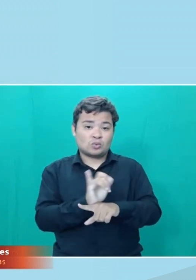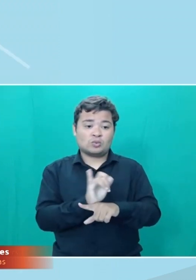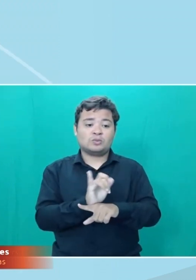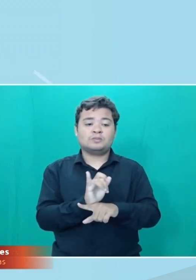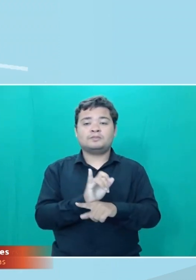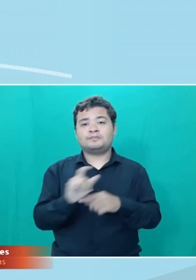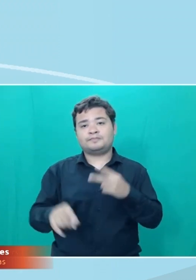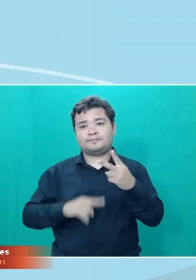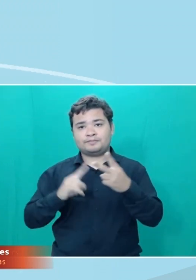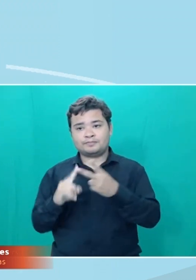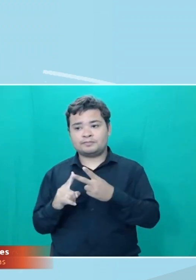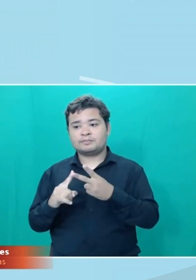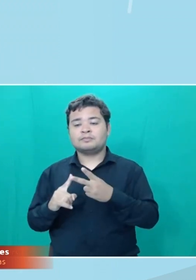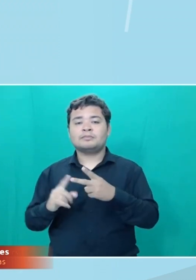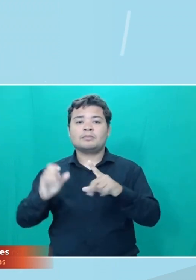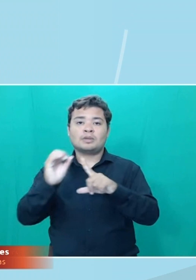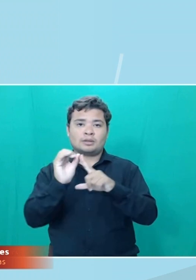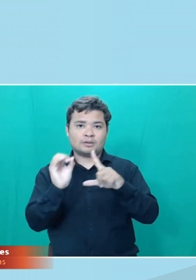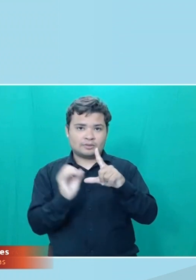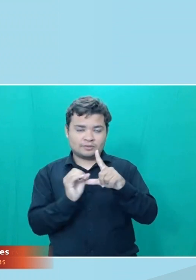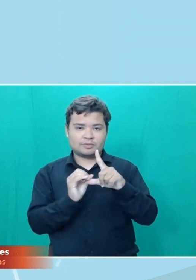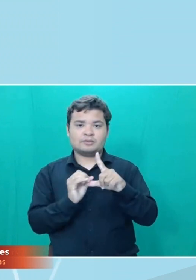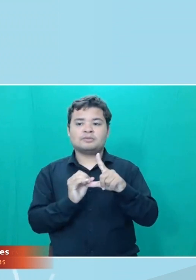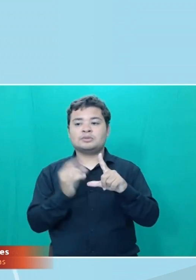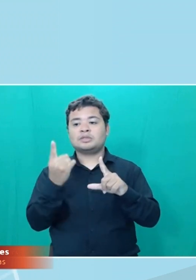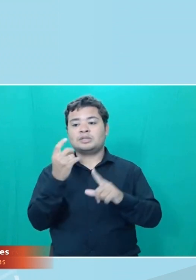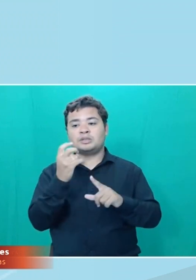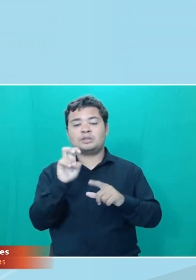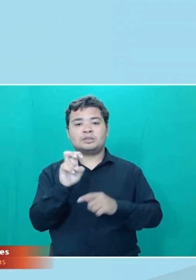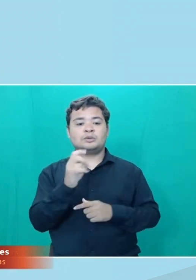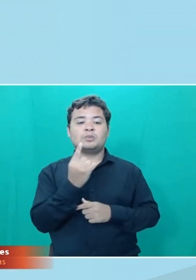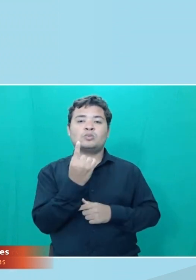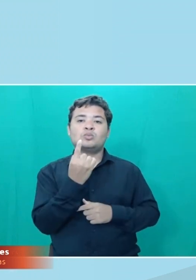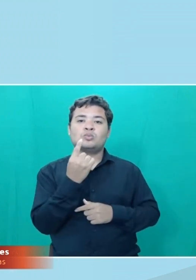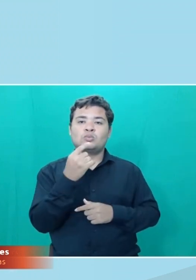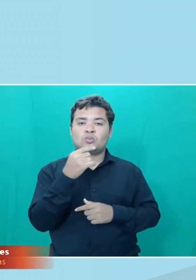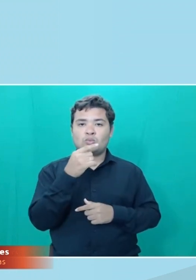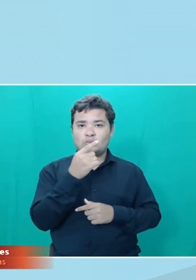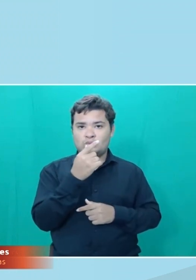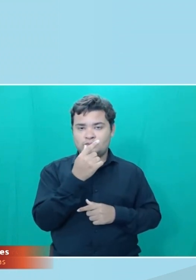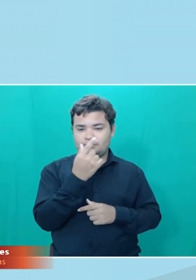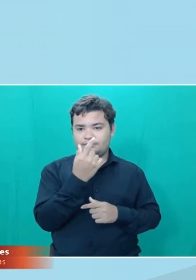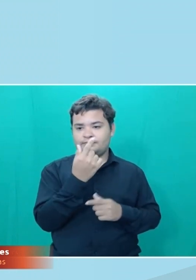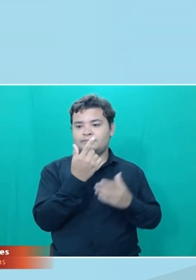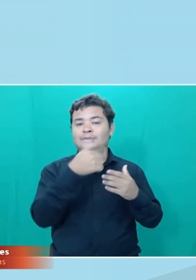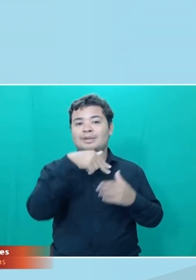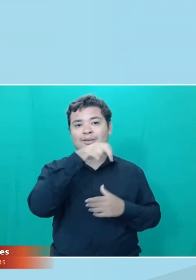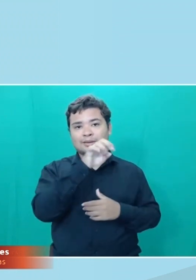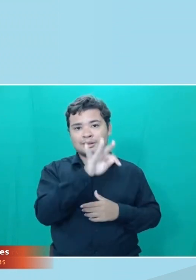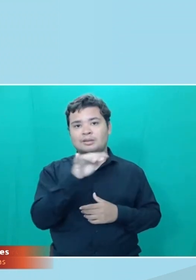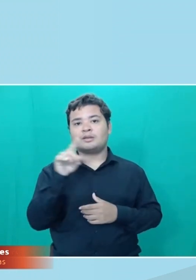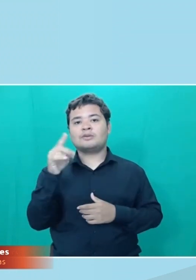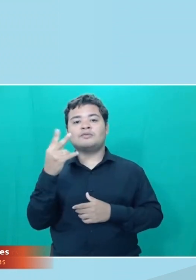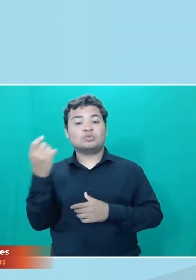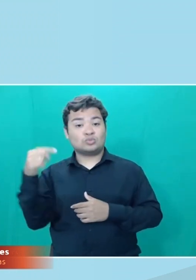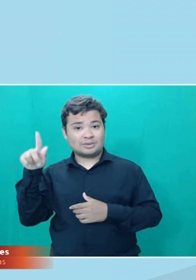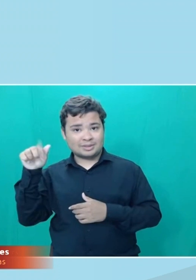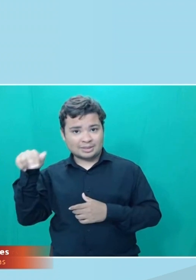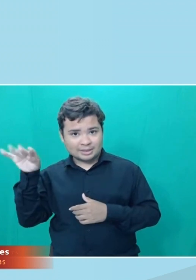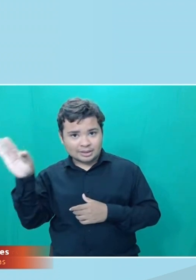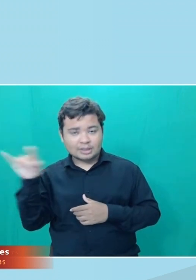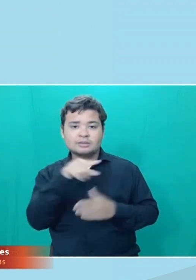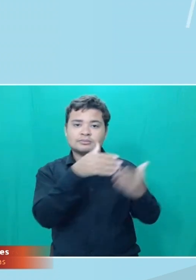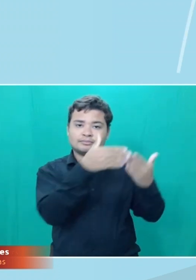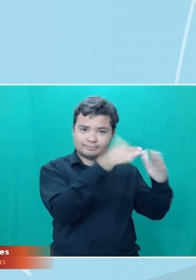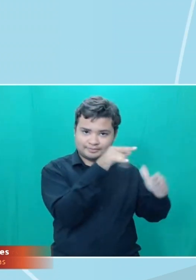na TV UFG, canal 15.1 do Sinal Aberto, 21 da NET Goiânia. Além disso, você pode também conversar com a gente, acompanhar o nosso